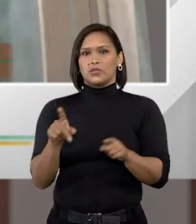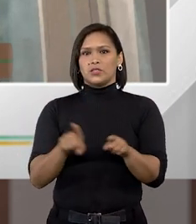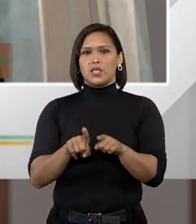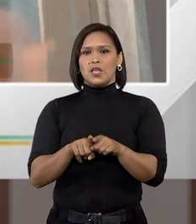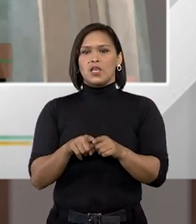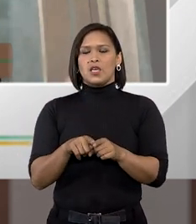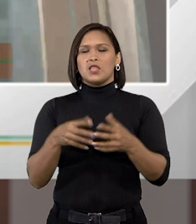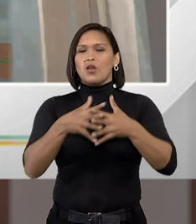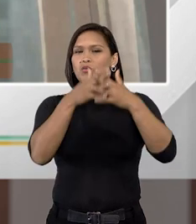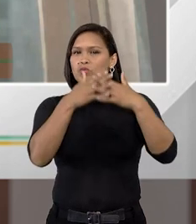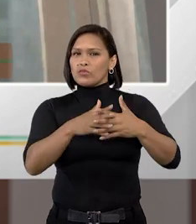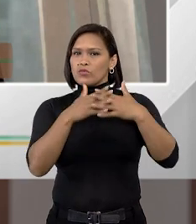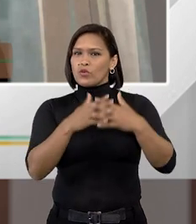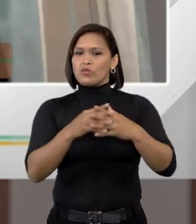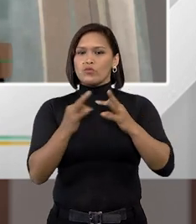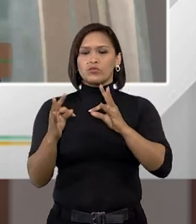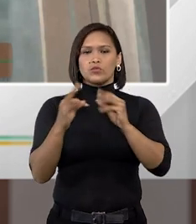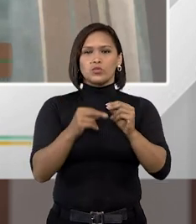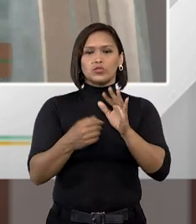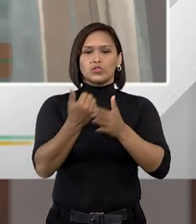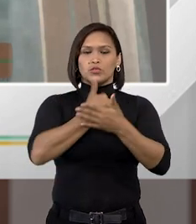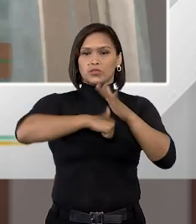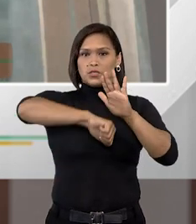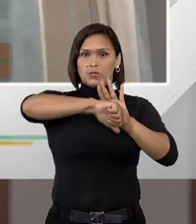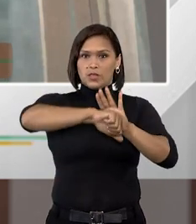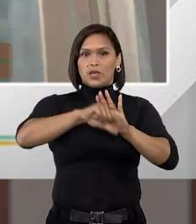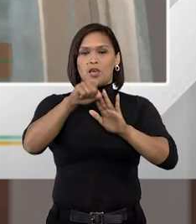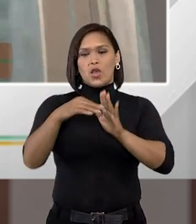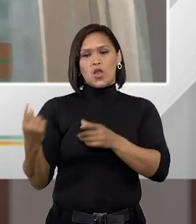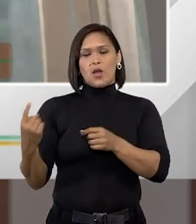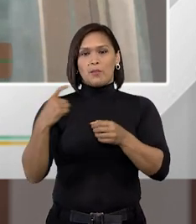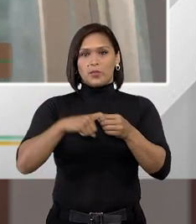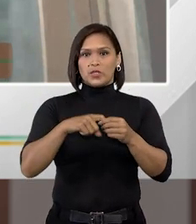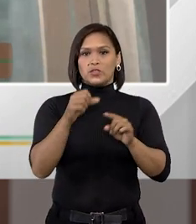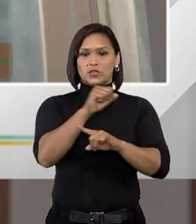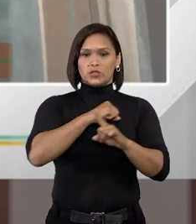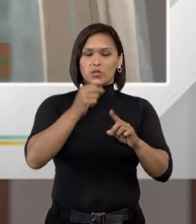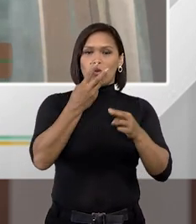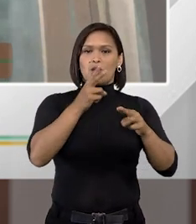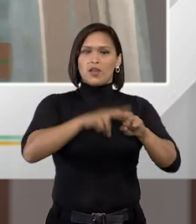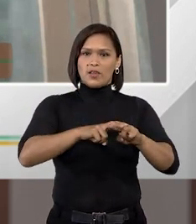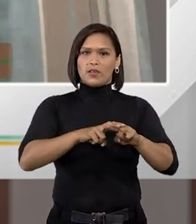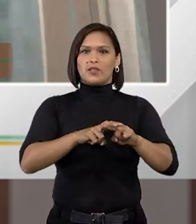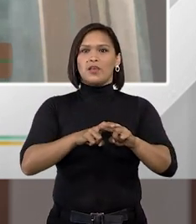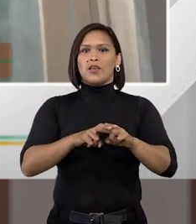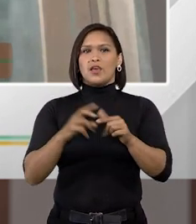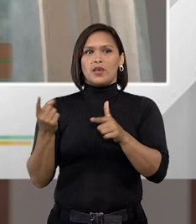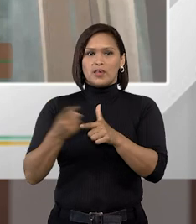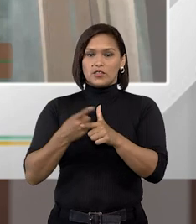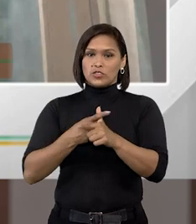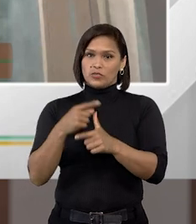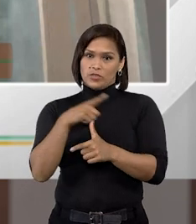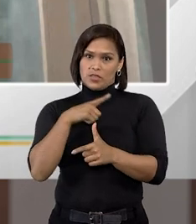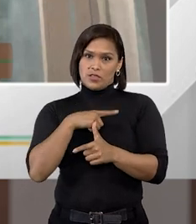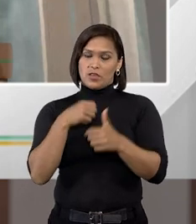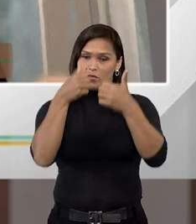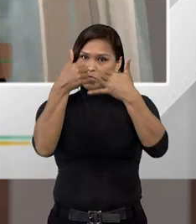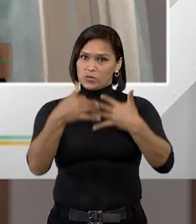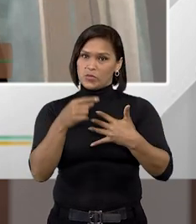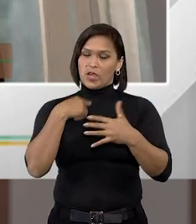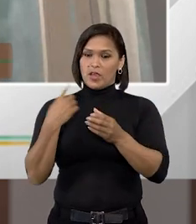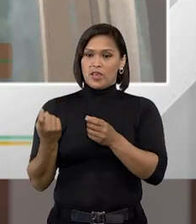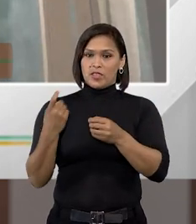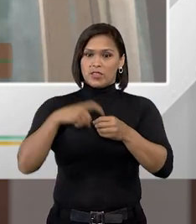não se confunde com as órbitas criminais colocar essa pessoa que é inadimplente como o professor Bruno Salles acaba de citar